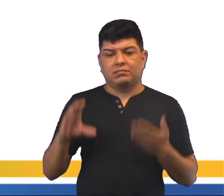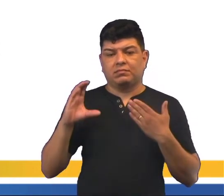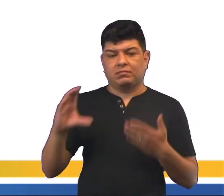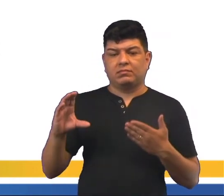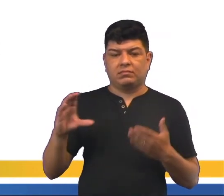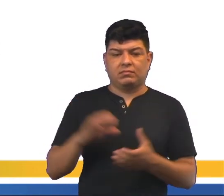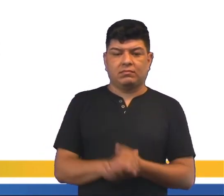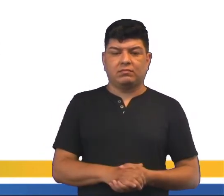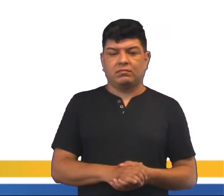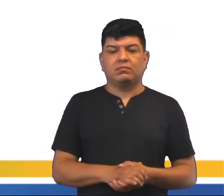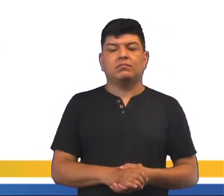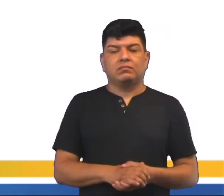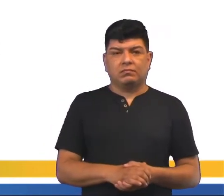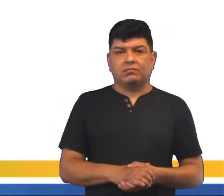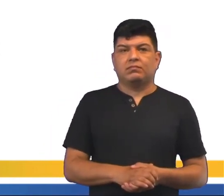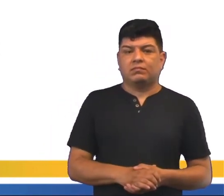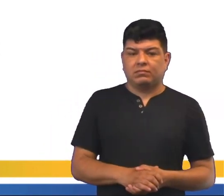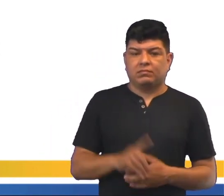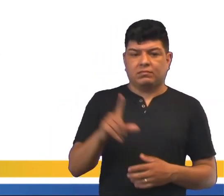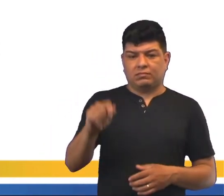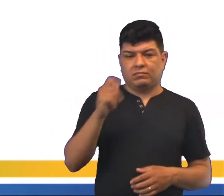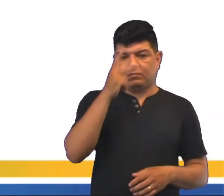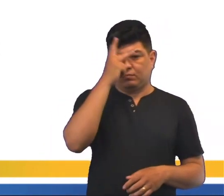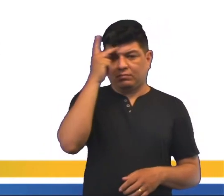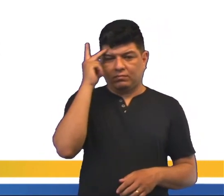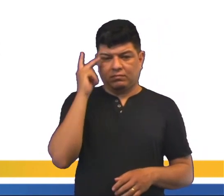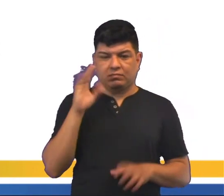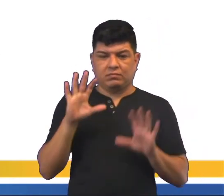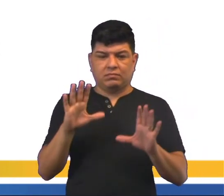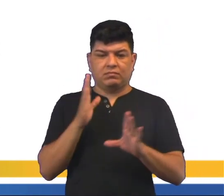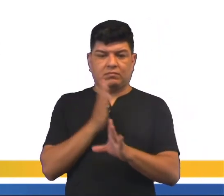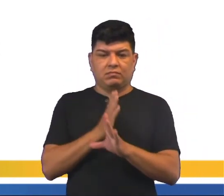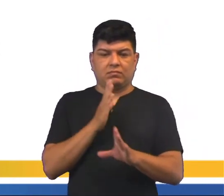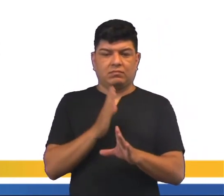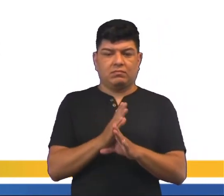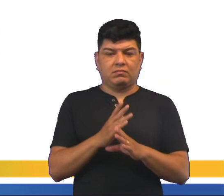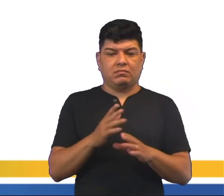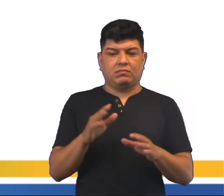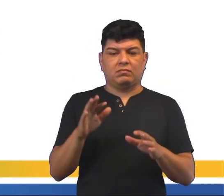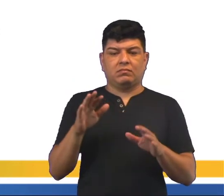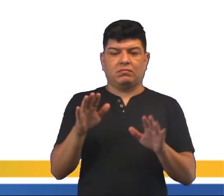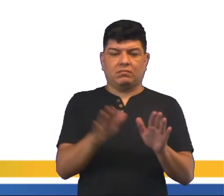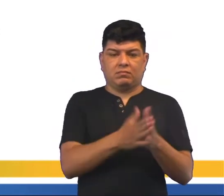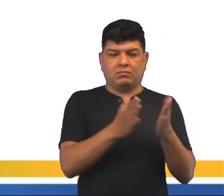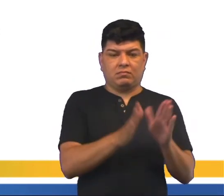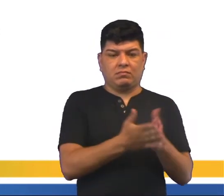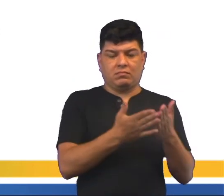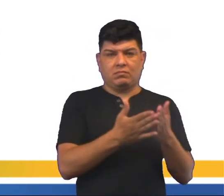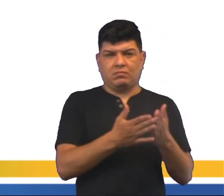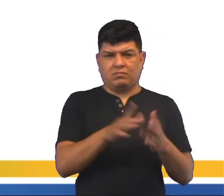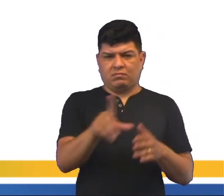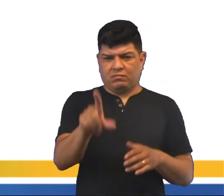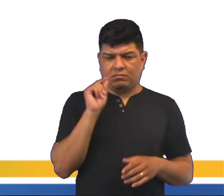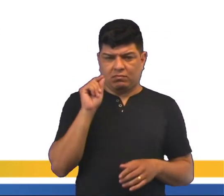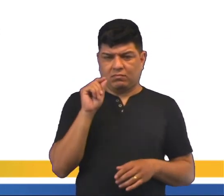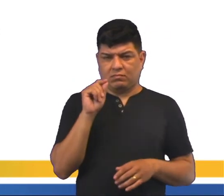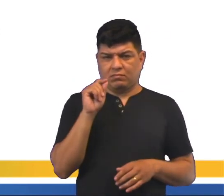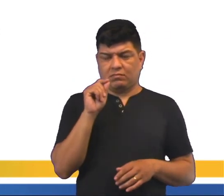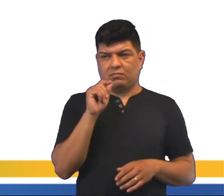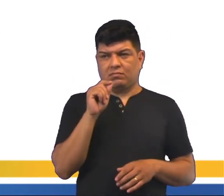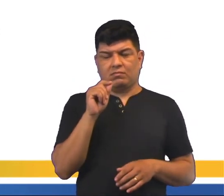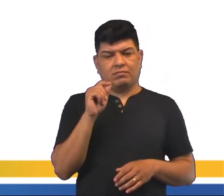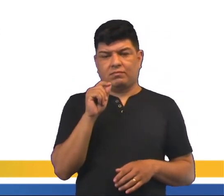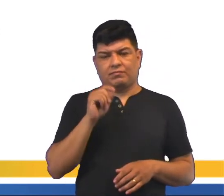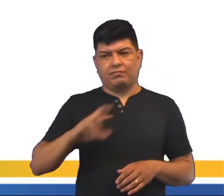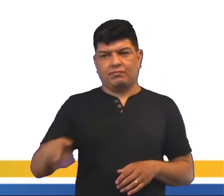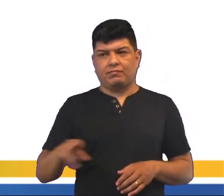Claro que você escolheu a opção C. A escolha das pessoas é fato preponderante, né? Não é a pessoa que escolhe. Lembra que eu falei?